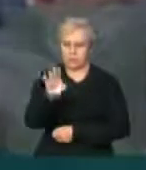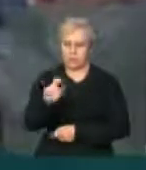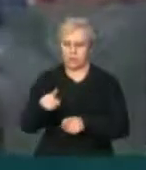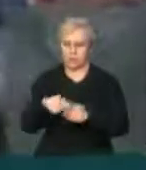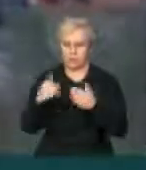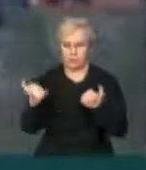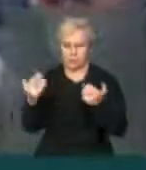identidade.